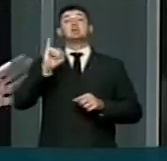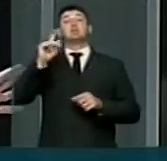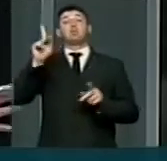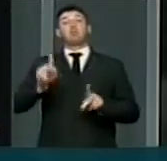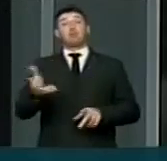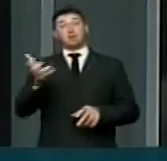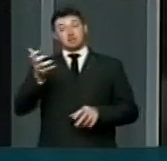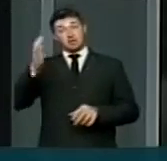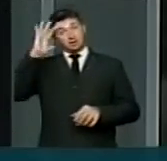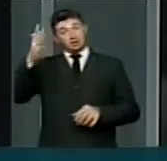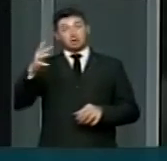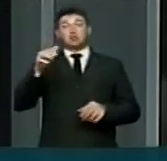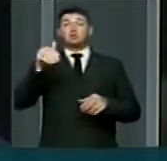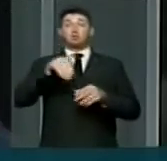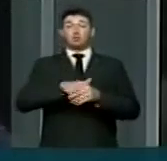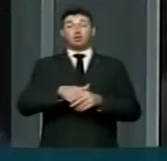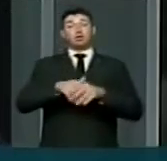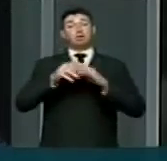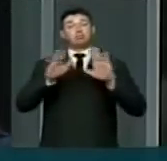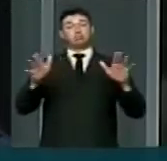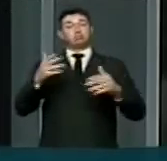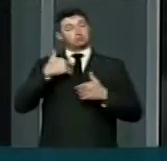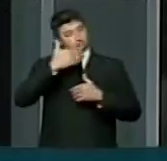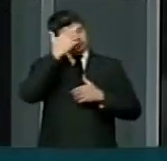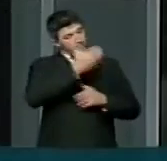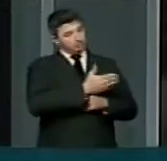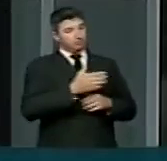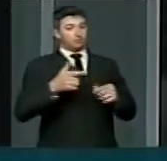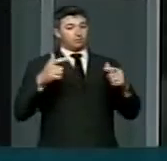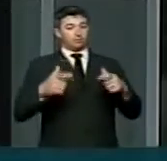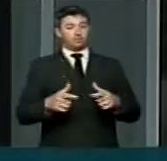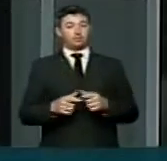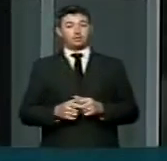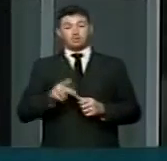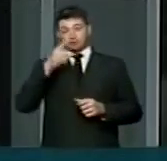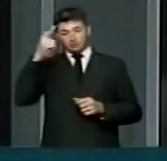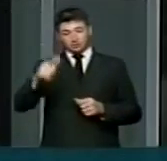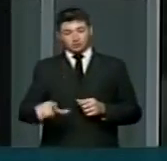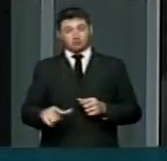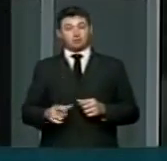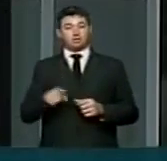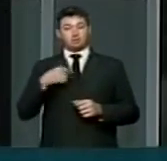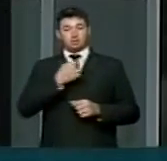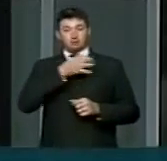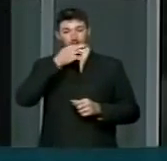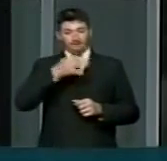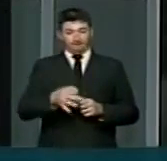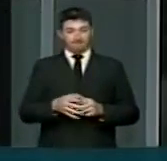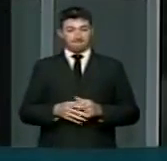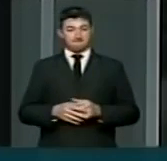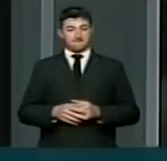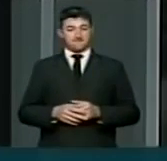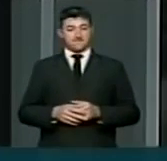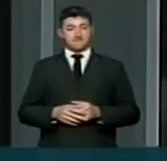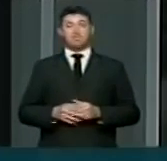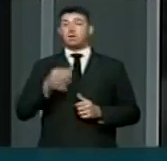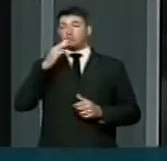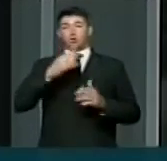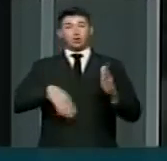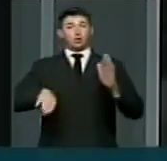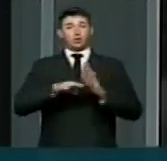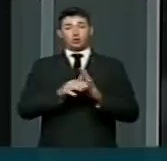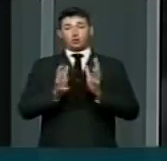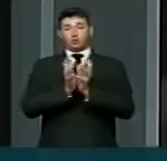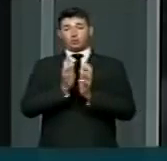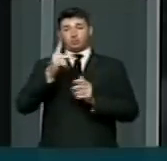brasileiro possa decidir. Então, Sr. Presidente, quero aqui agradecer ao espaço, reafirmar mais uma vez a nossa posição, a posição em nome de toda a